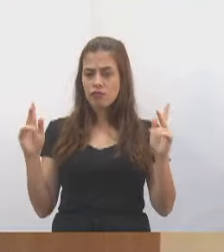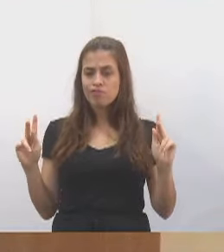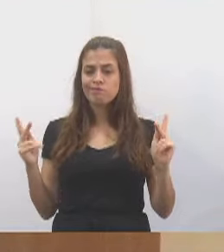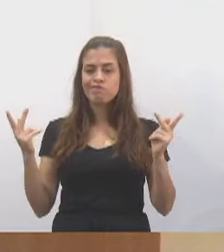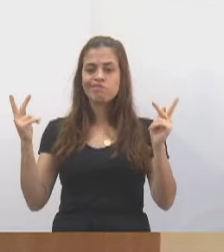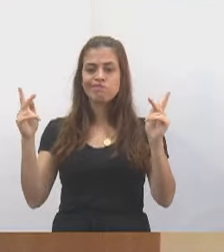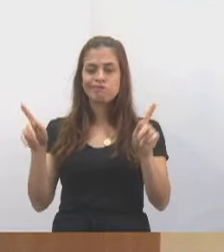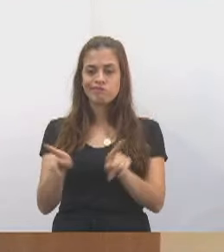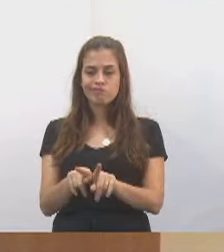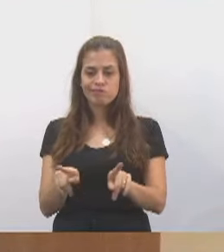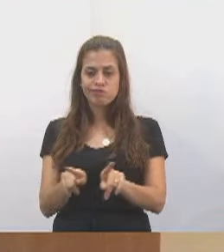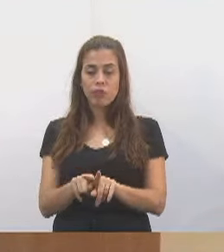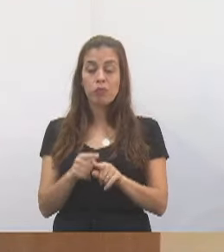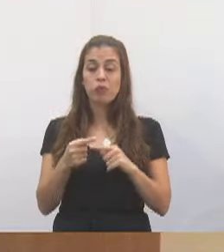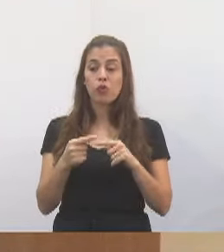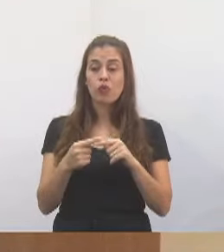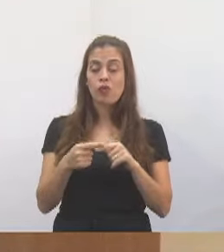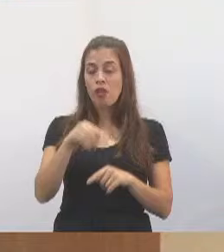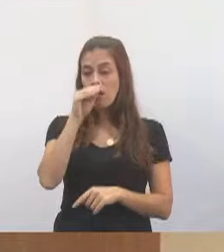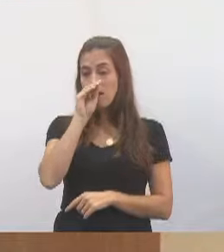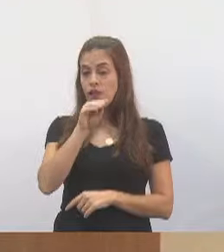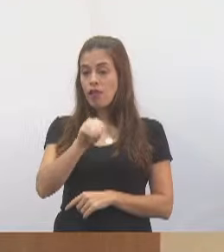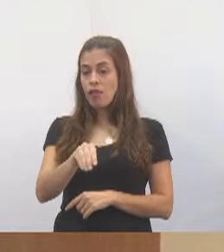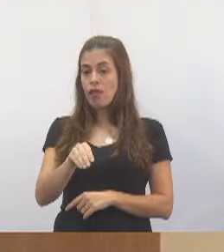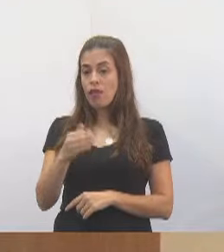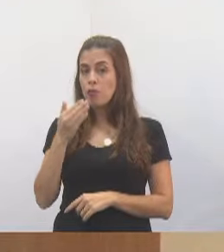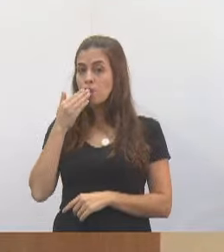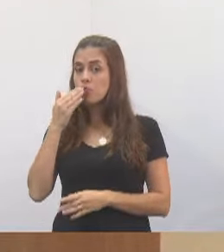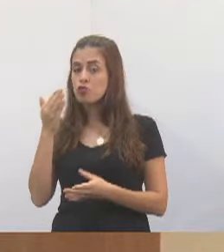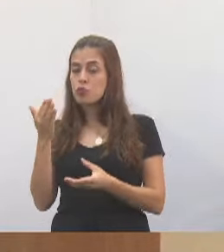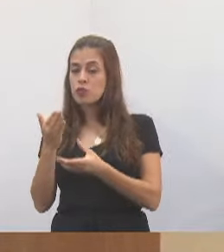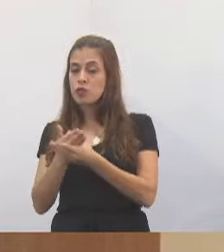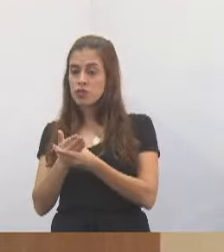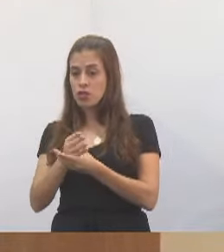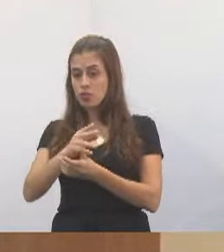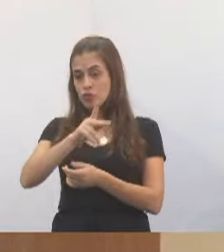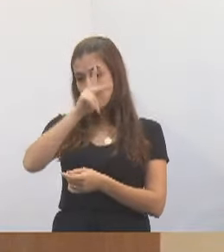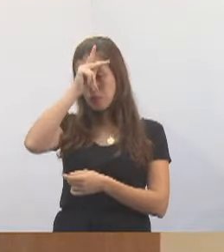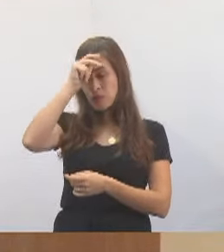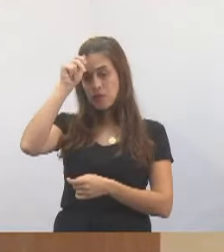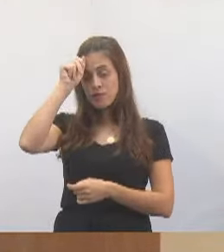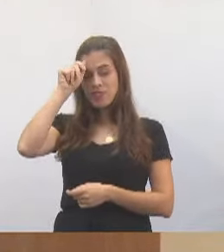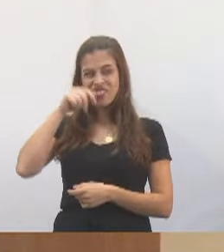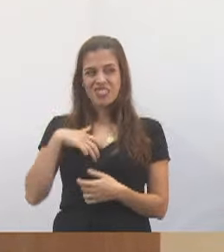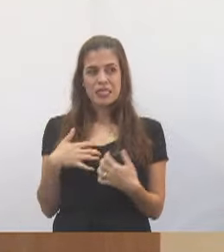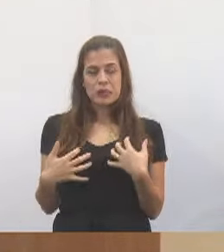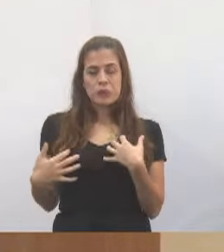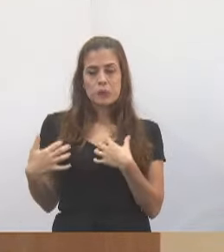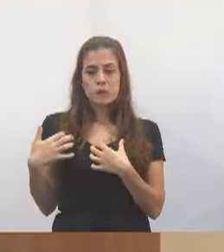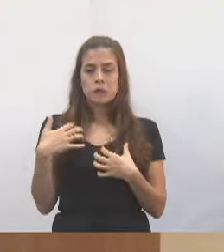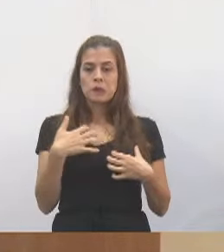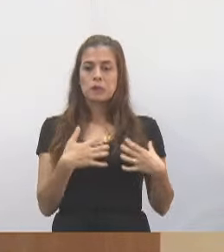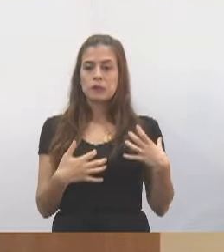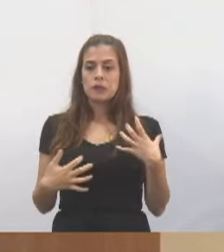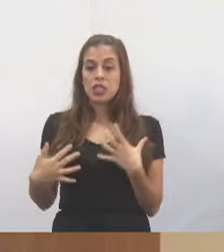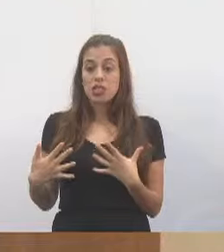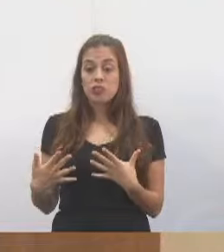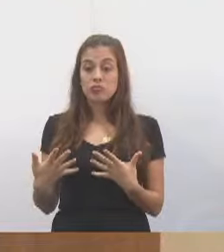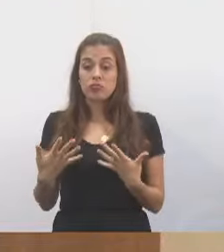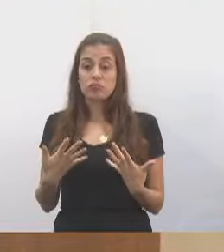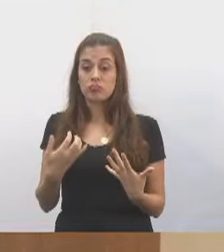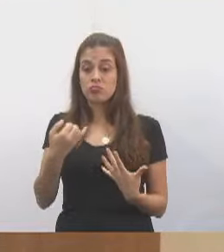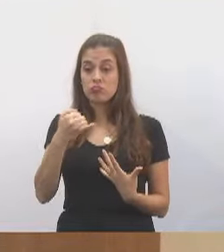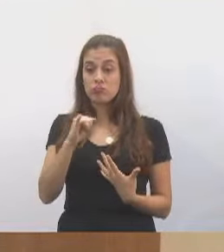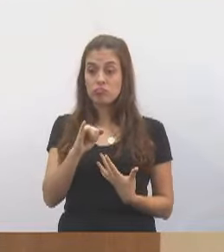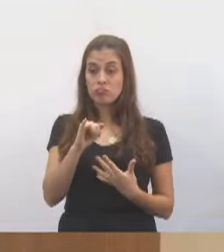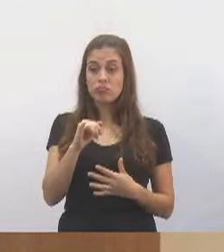porque se trata de uma rejeição do pedido liminar. Então o prefeito não se aguenta, né? Se aprova